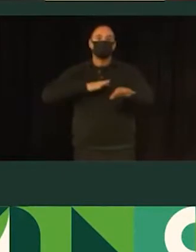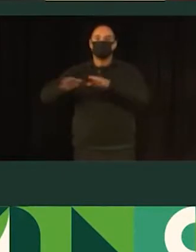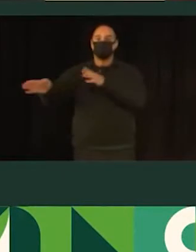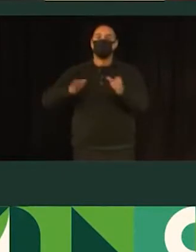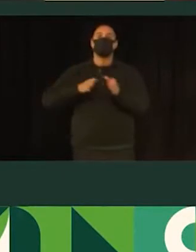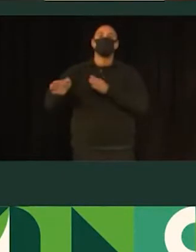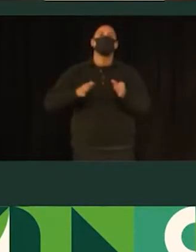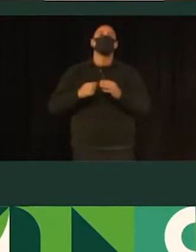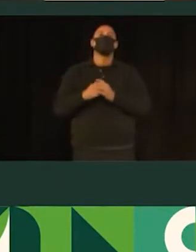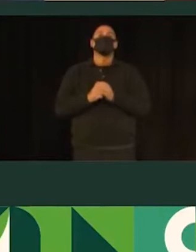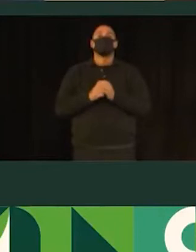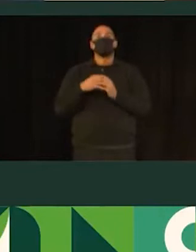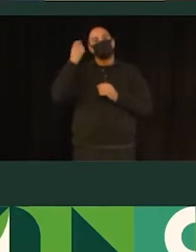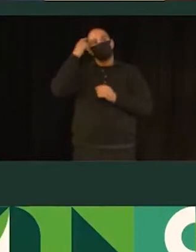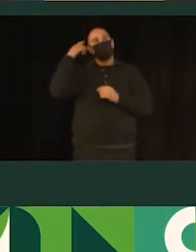mobilidade urbana.